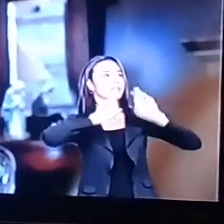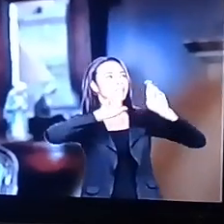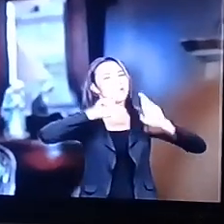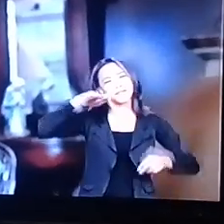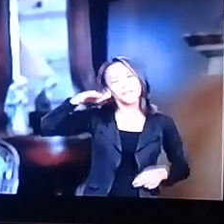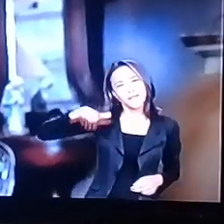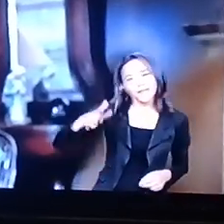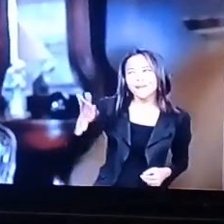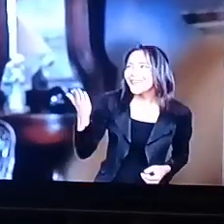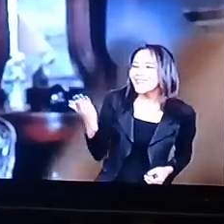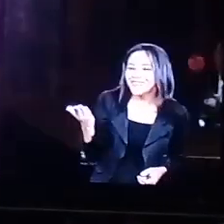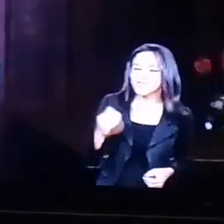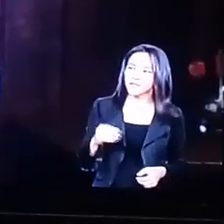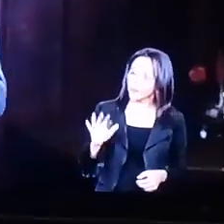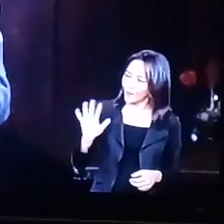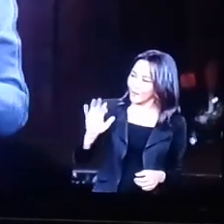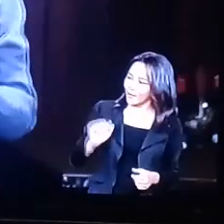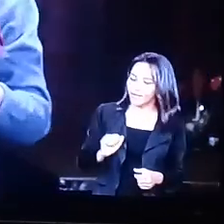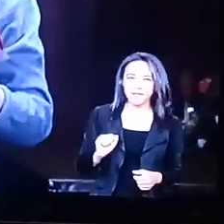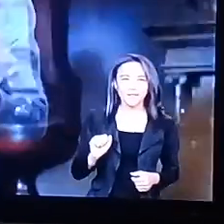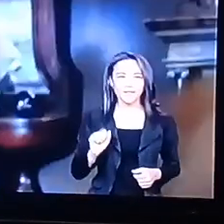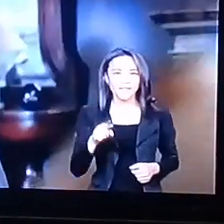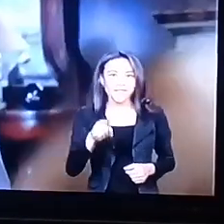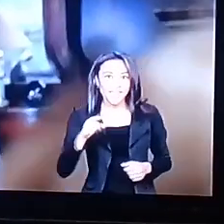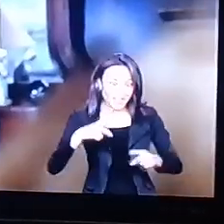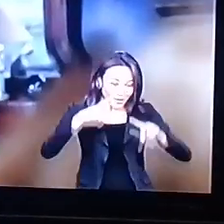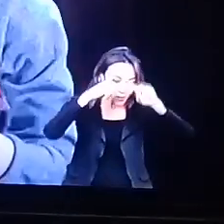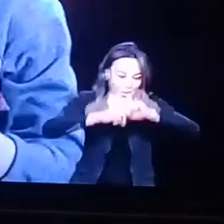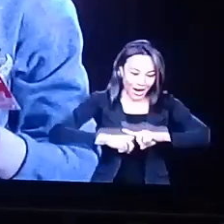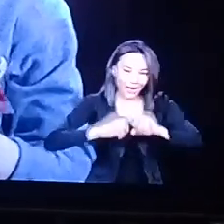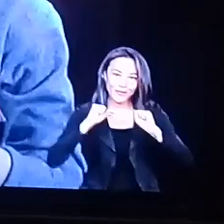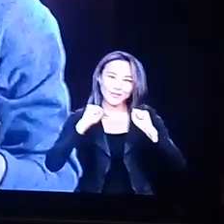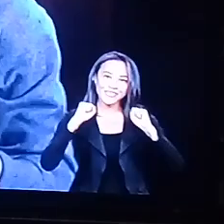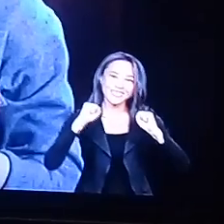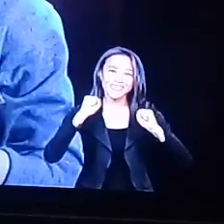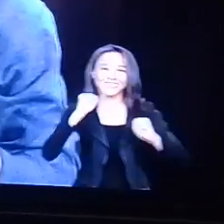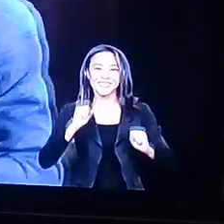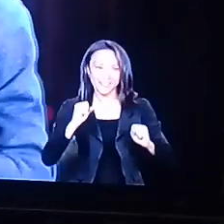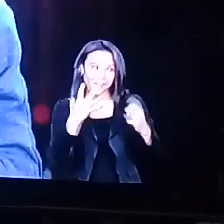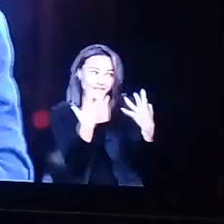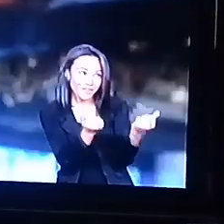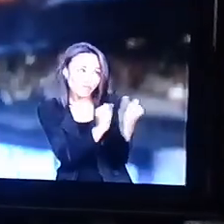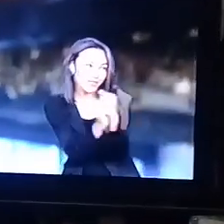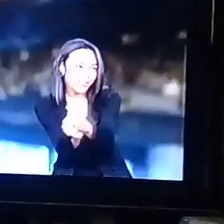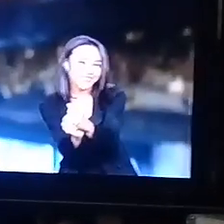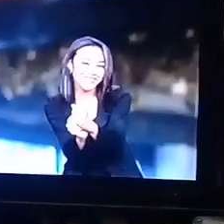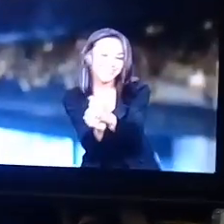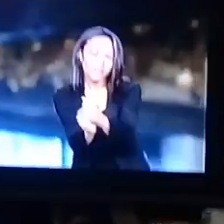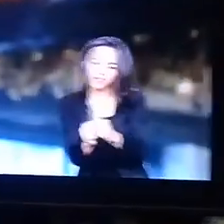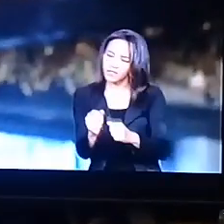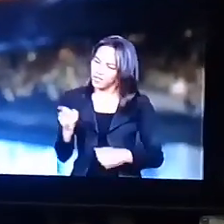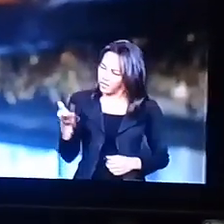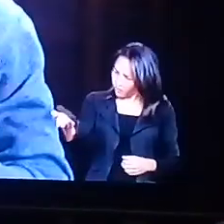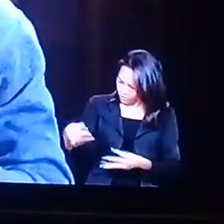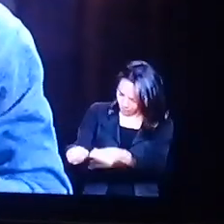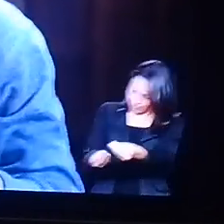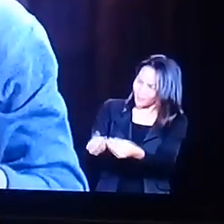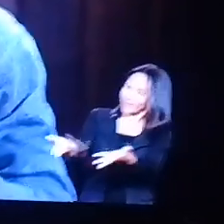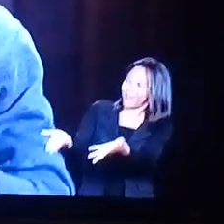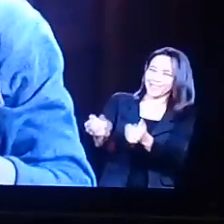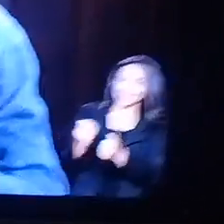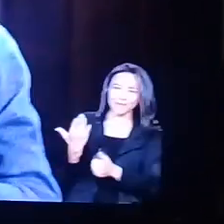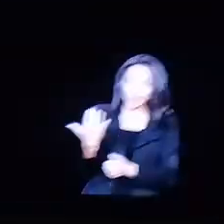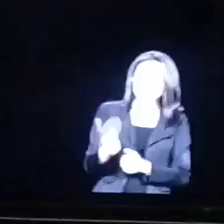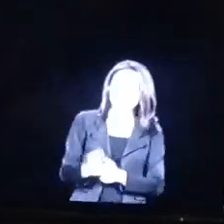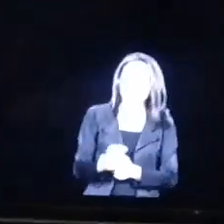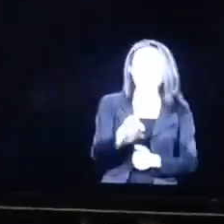Aí é interessante, né? Porque... O animal agradece, né? Aí depois tem um pó Que